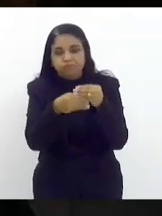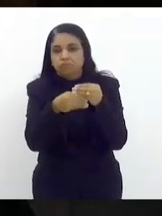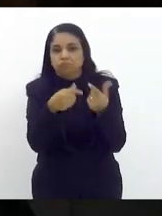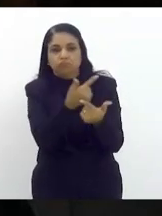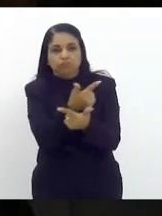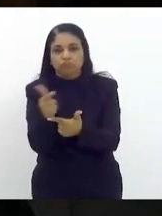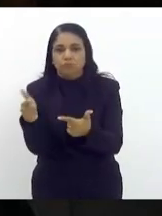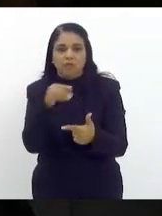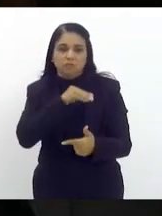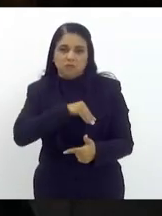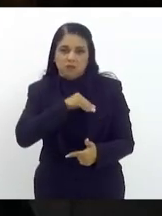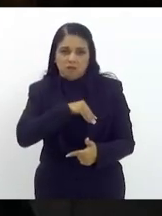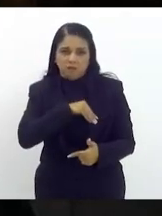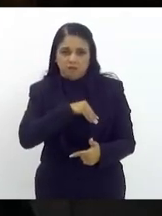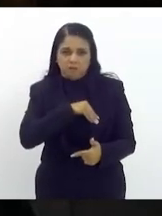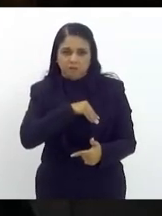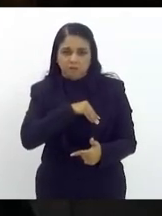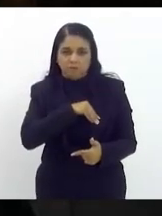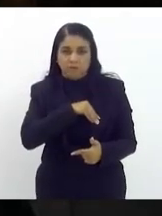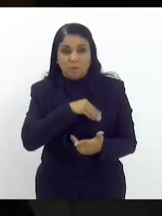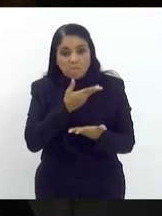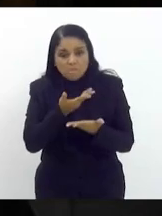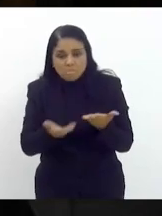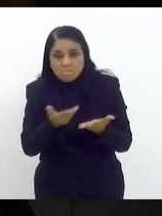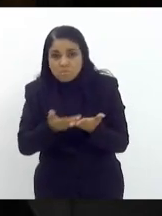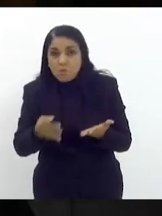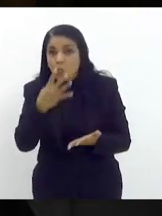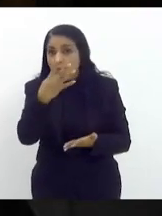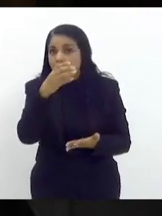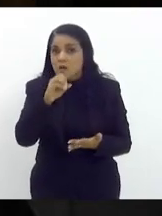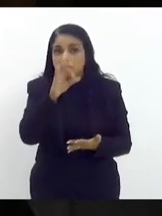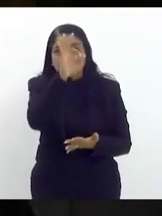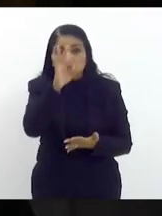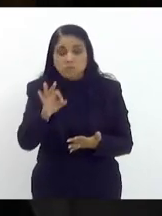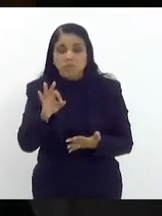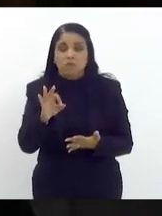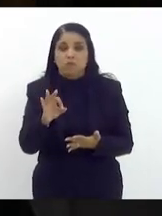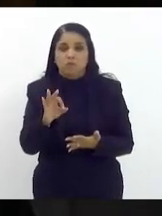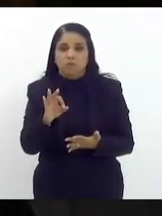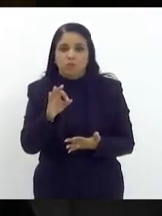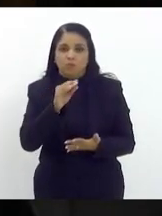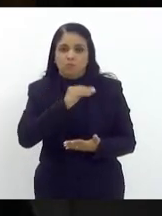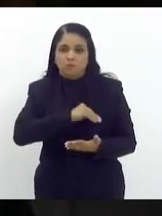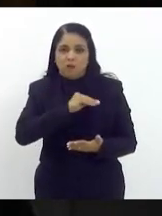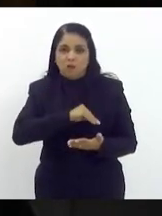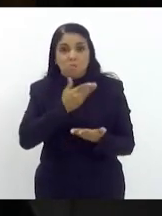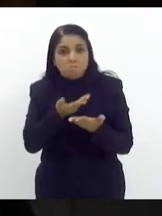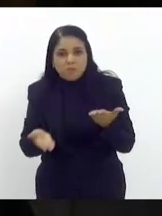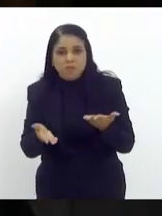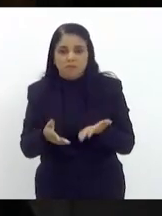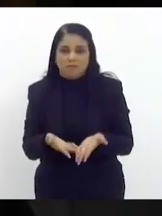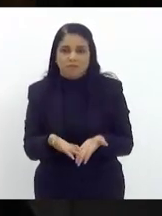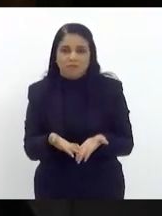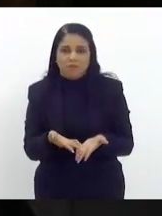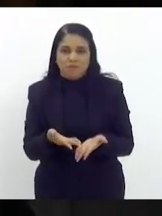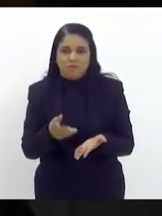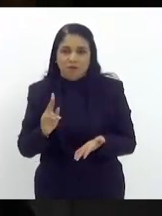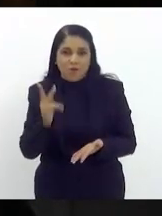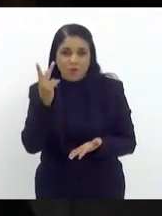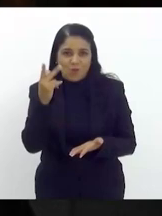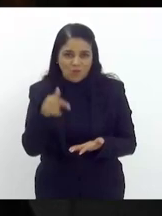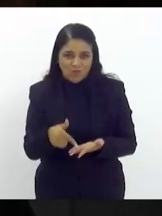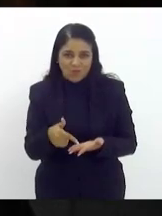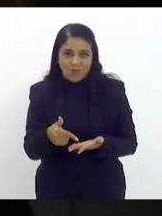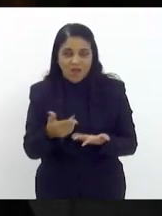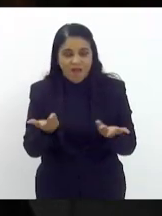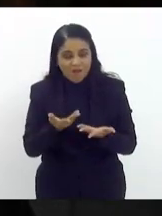já perderam quase 40% no valor do salário agora querem abrir uma